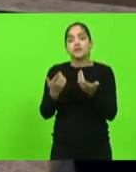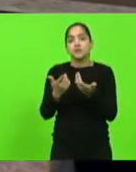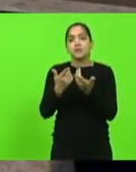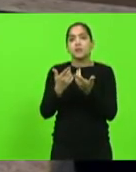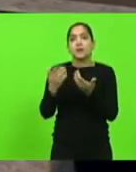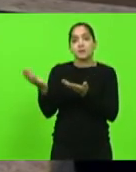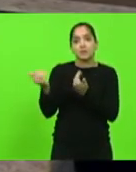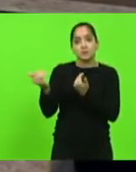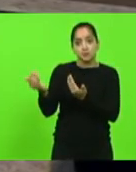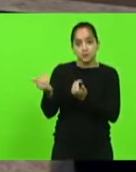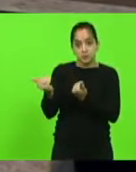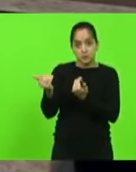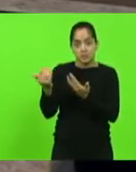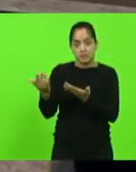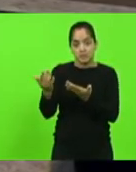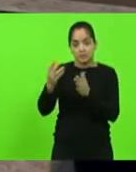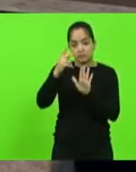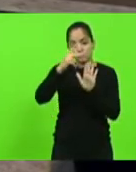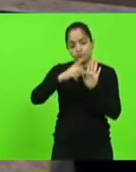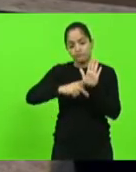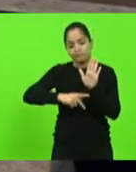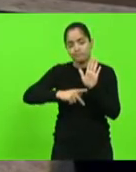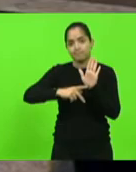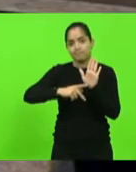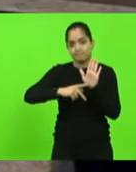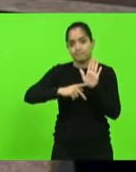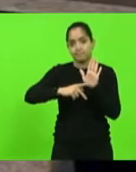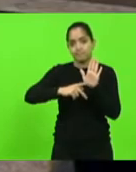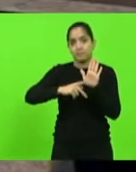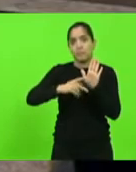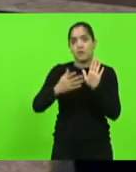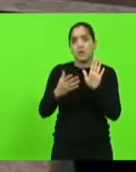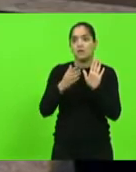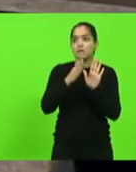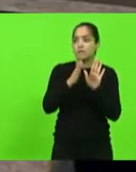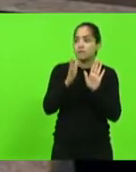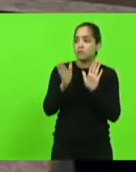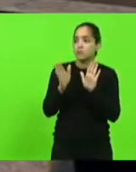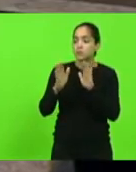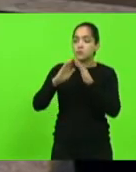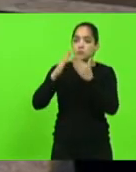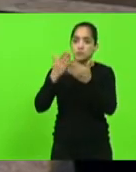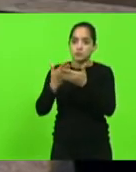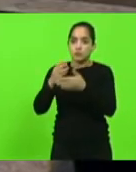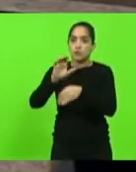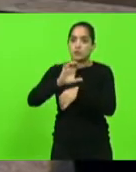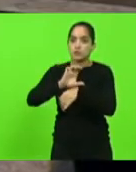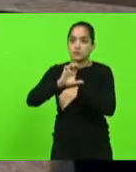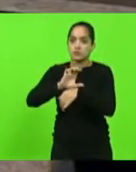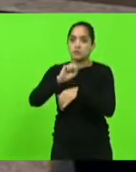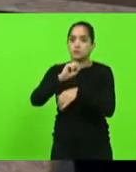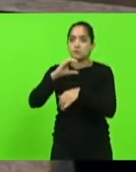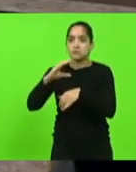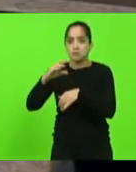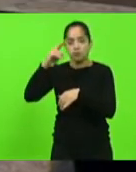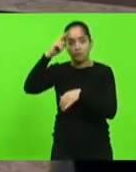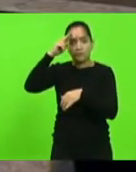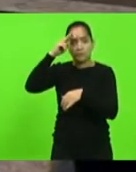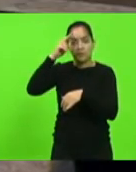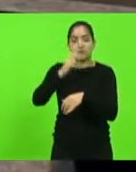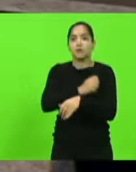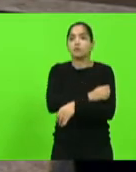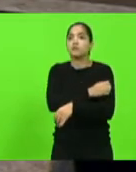programas que são levados às escolas de Santa Catarina, do ensino fundamental, do ensino médio, também